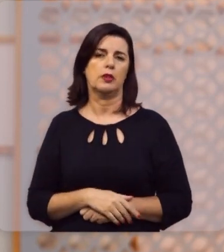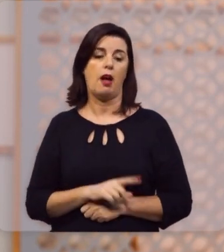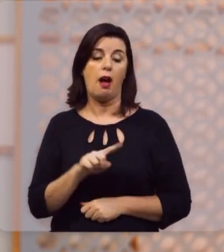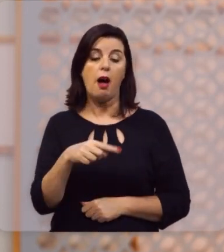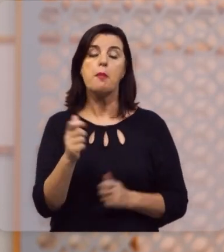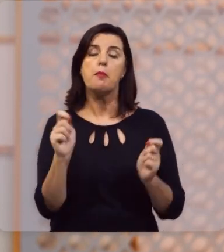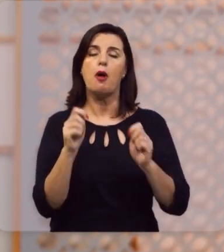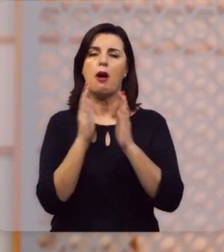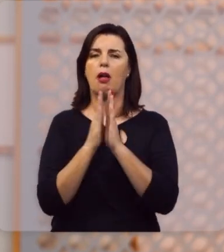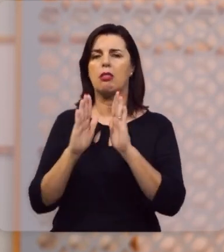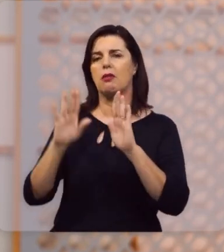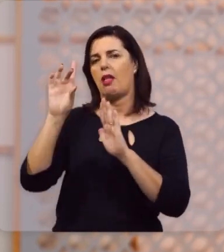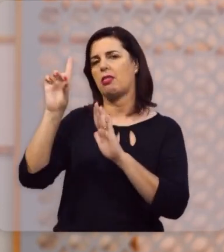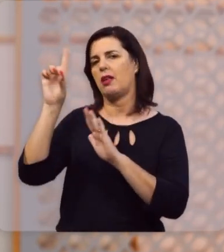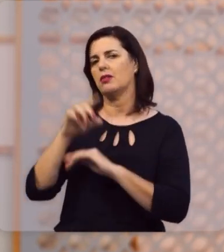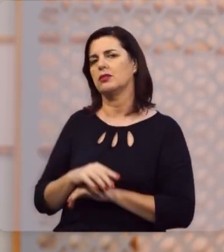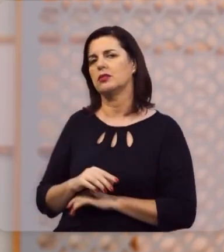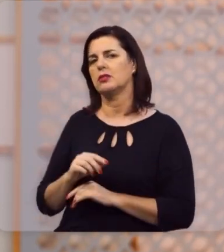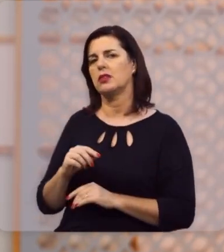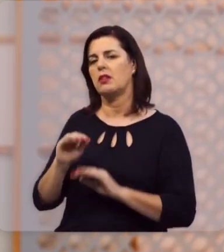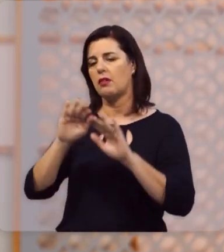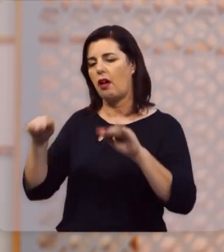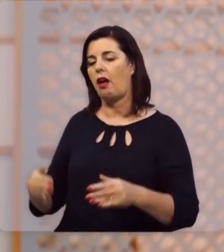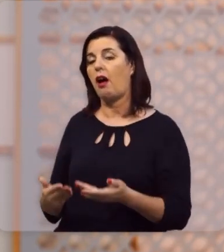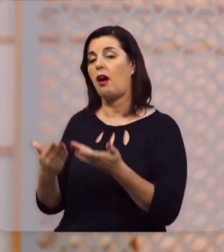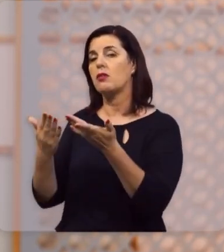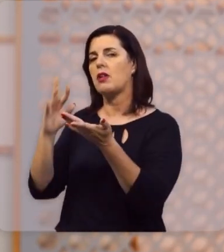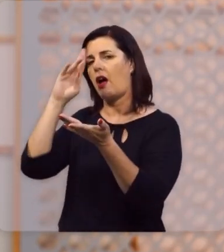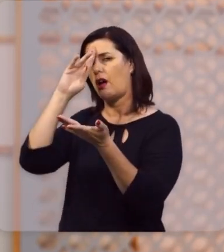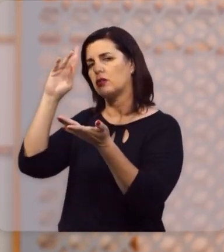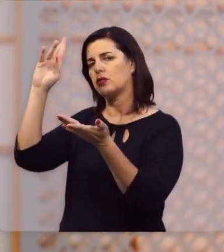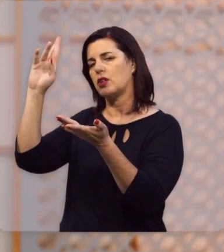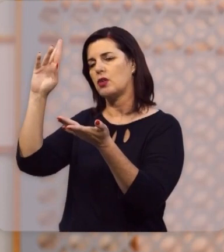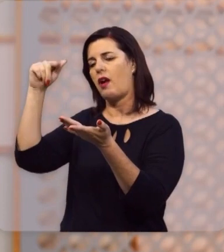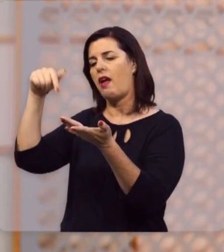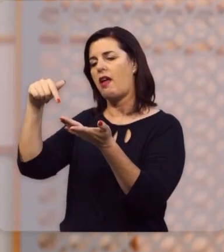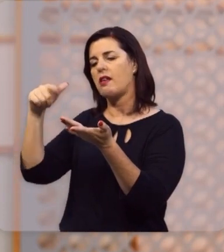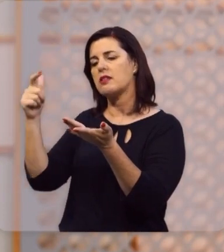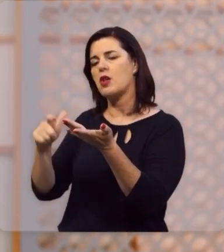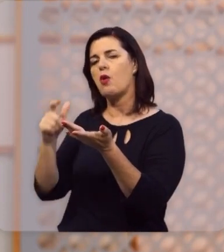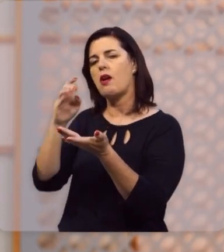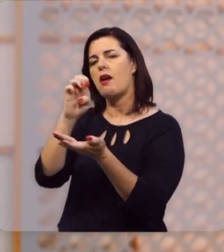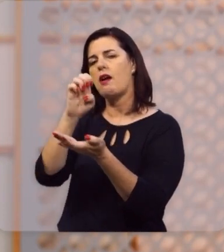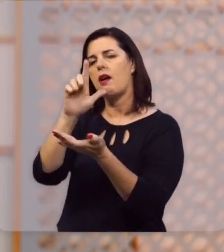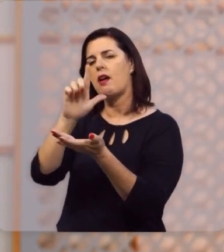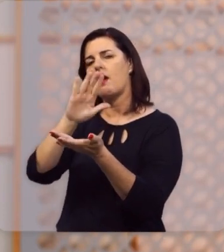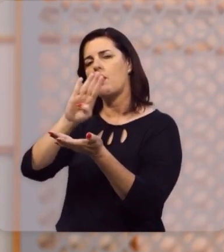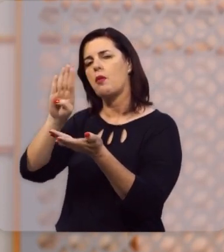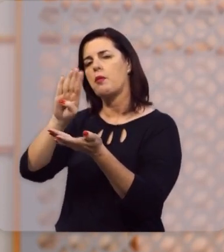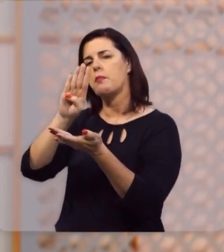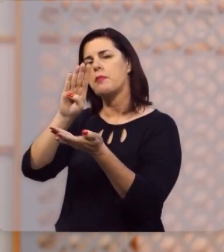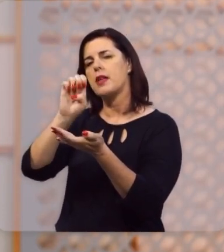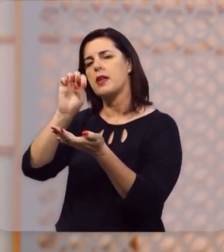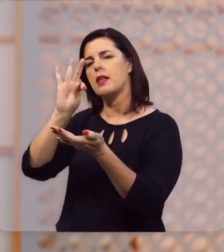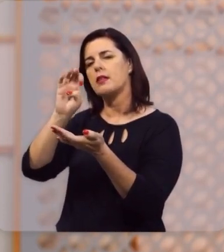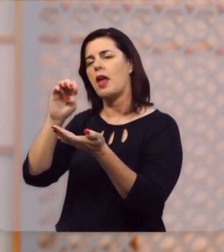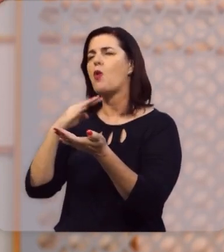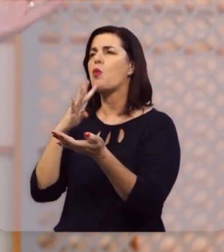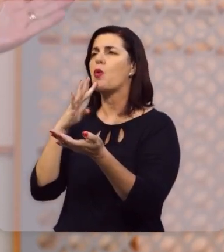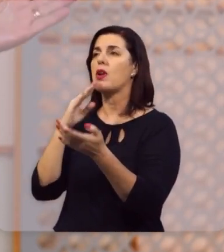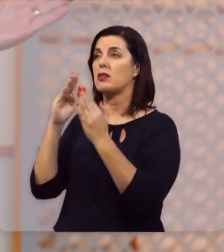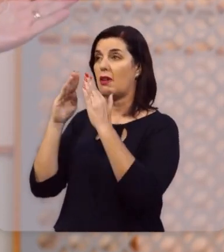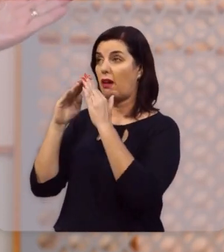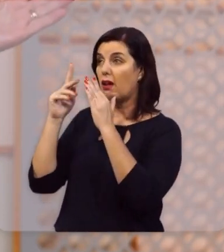e ali você pode adorar a Deus, e levantar um altar ao Senhor, e dizer, é o Betel, agora eu conheço,